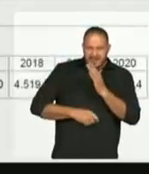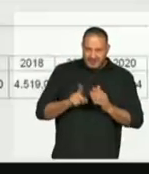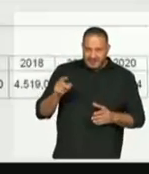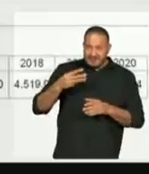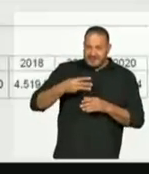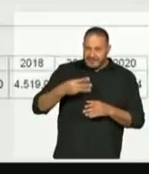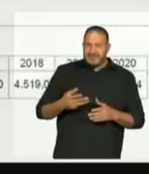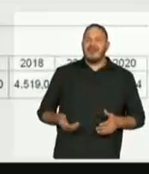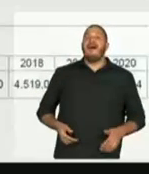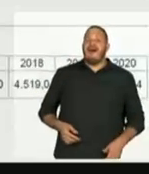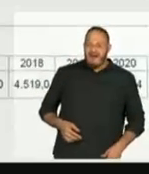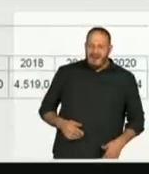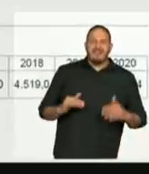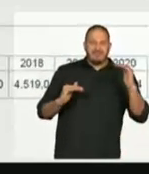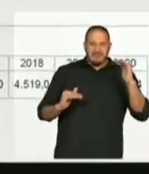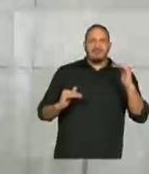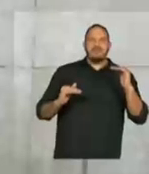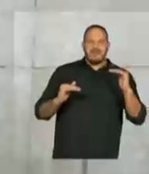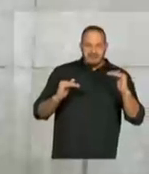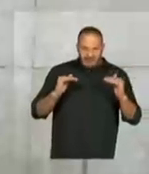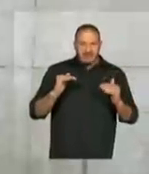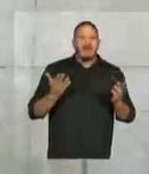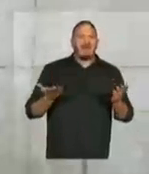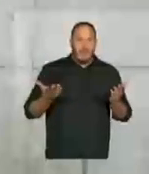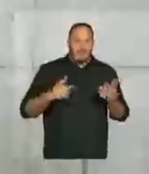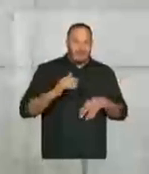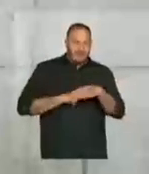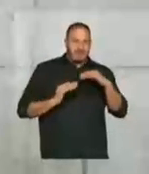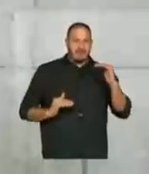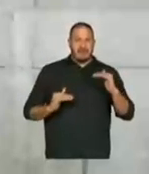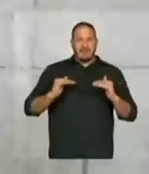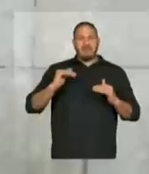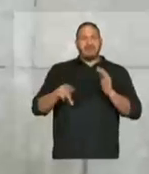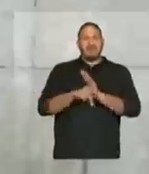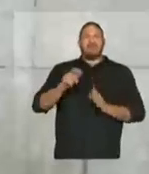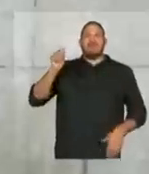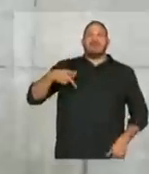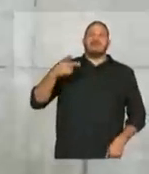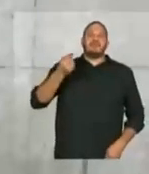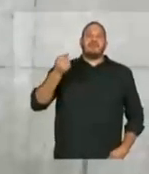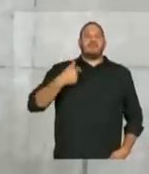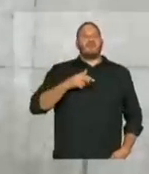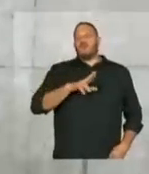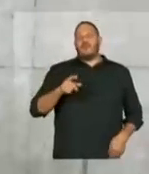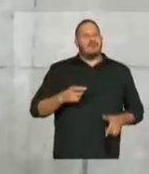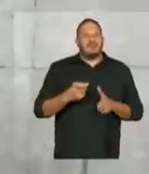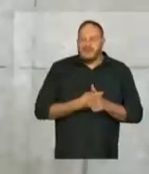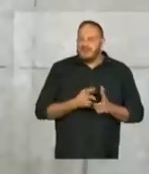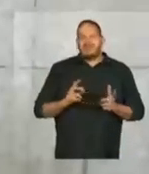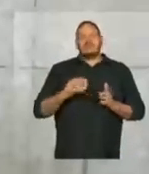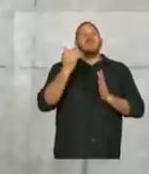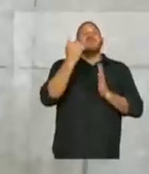ia equilibrando o chamado desequilíbrio da Previdência. Que, na minha opinião, não é déficit. Porque